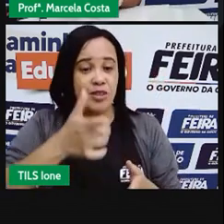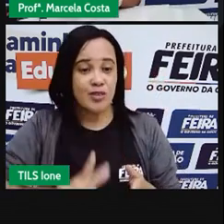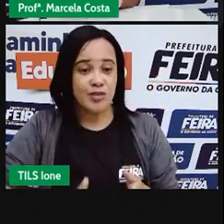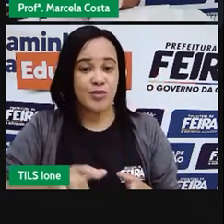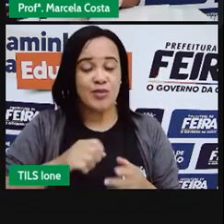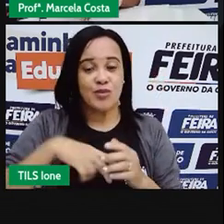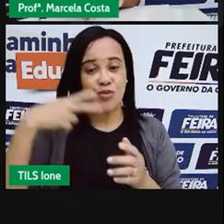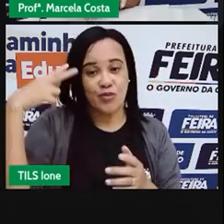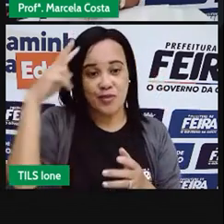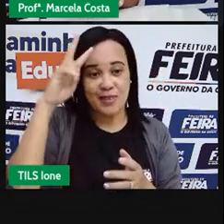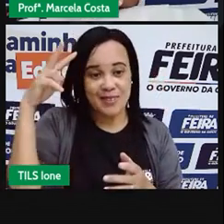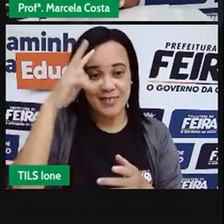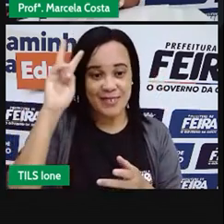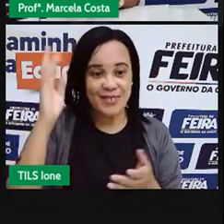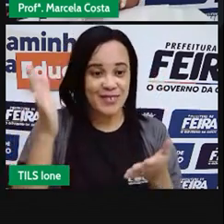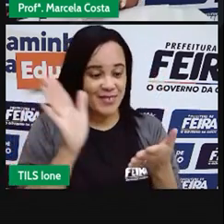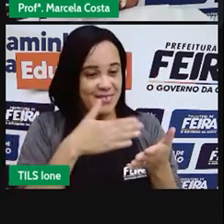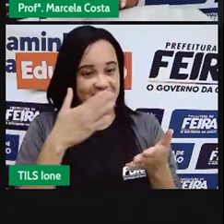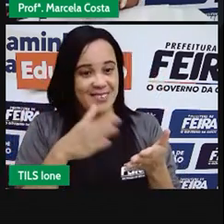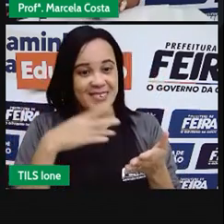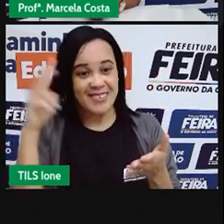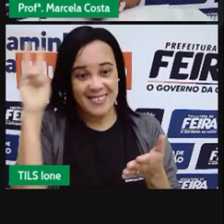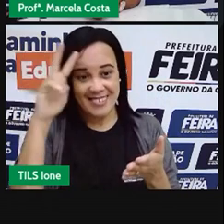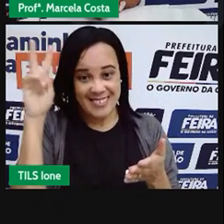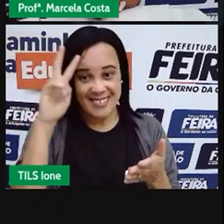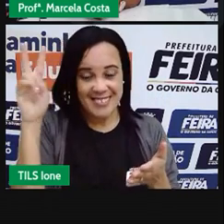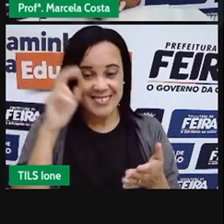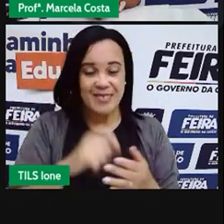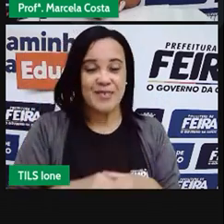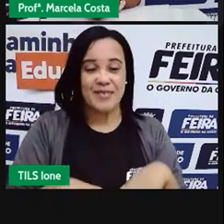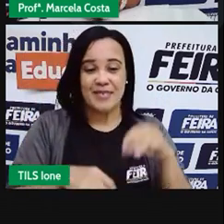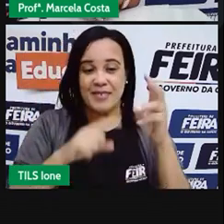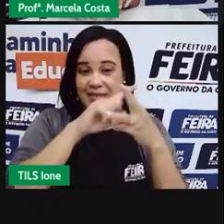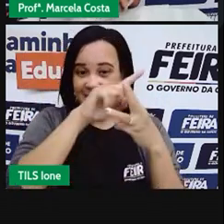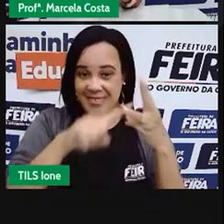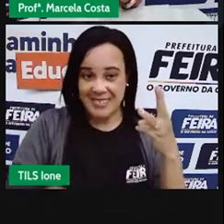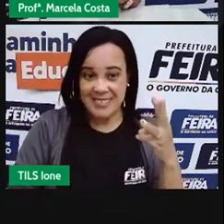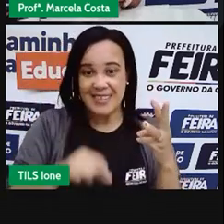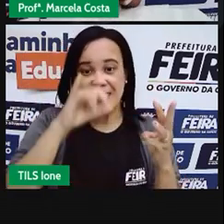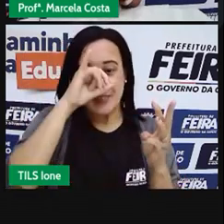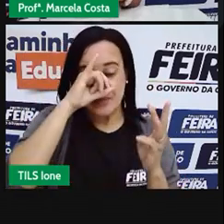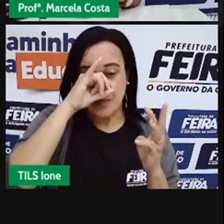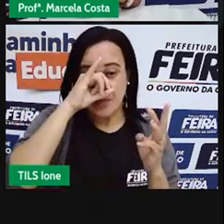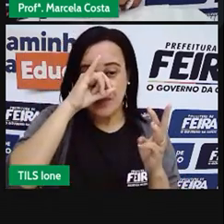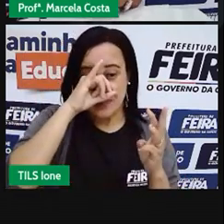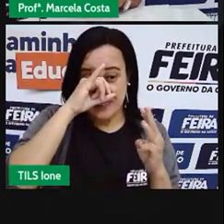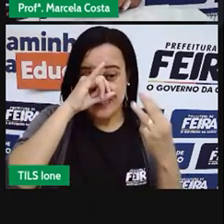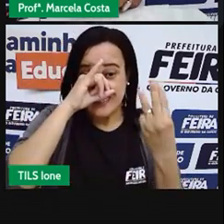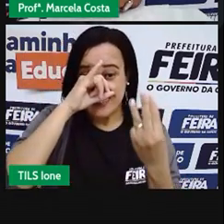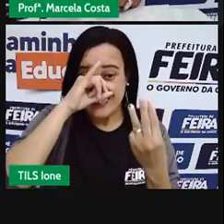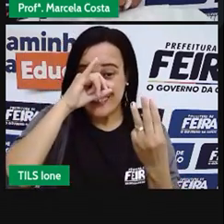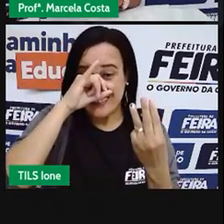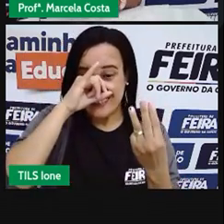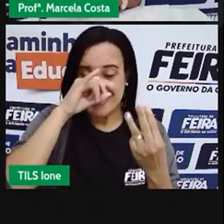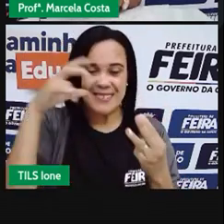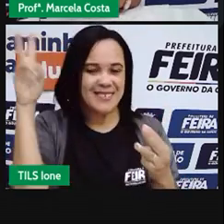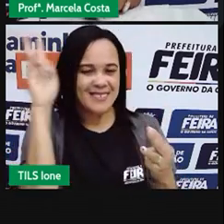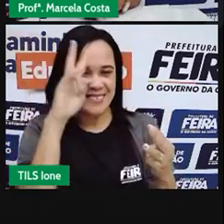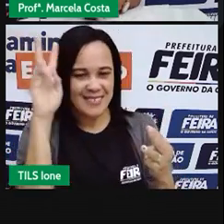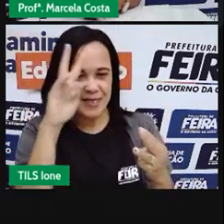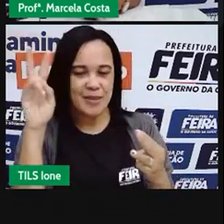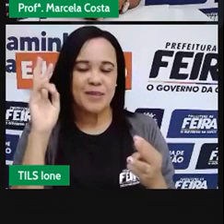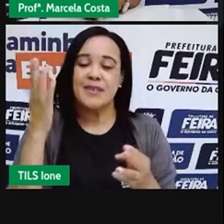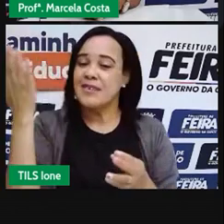essa história. Os três porquinhos. Lembra que a gente já contou ela na aula